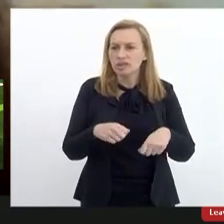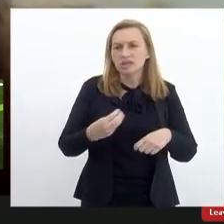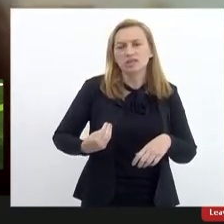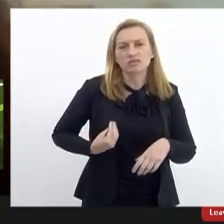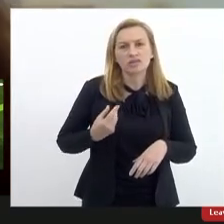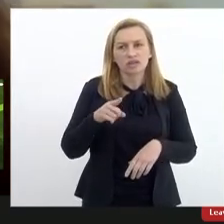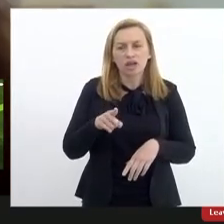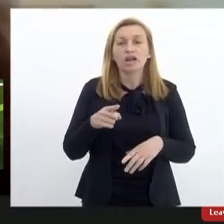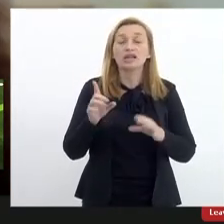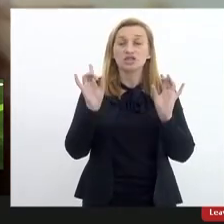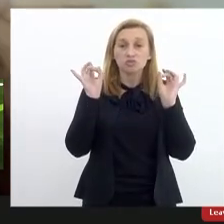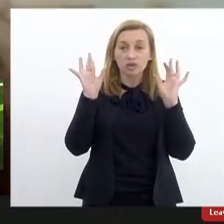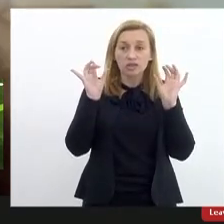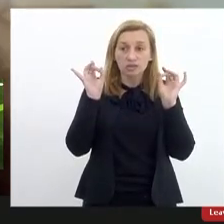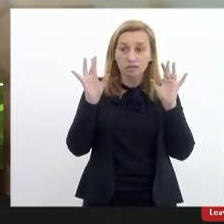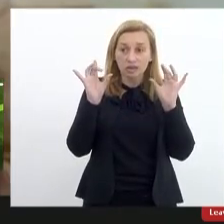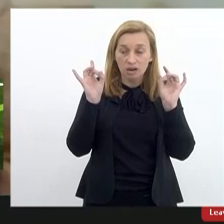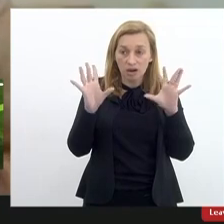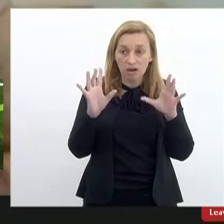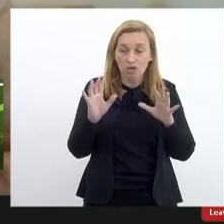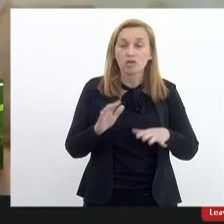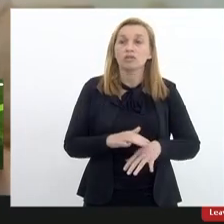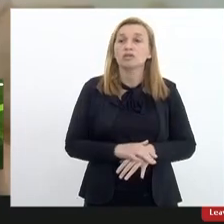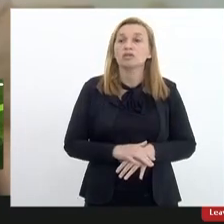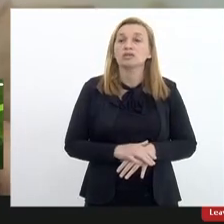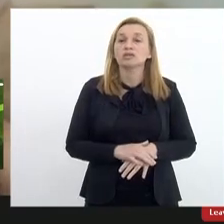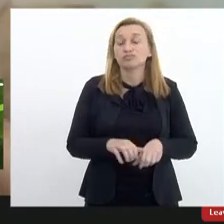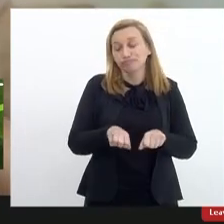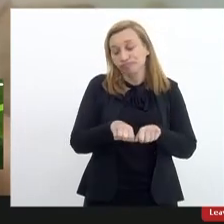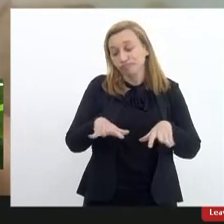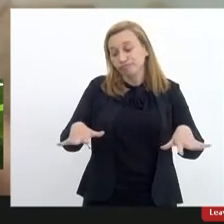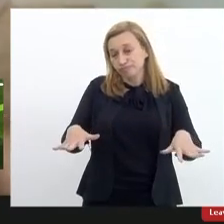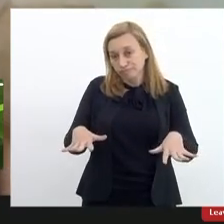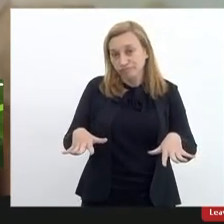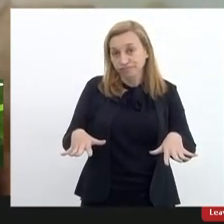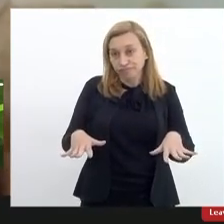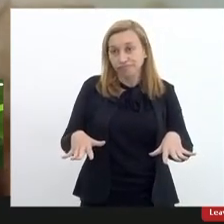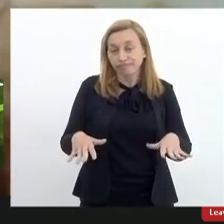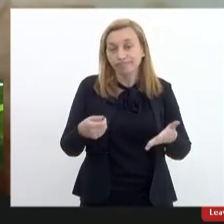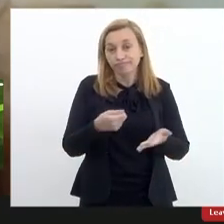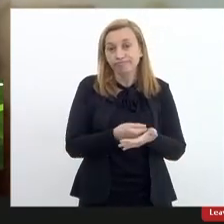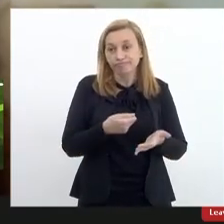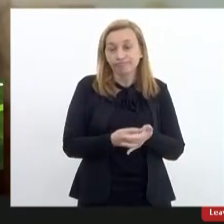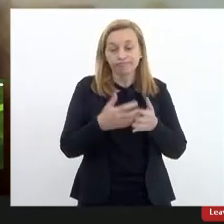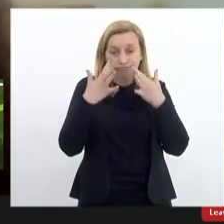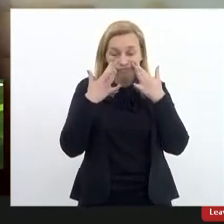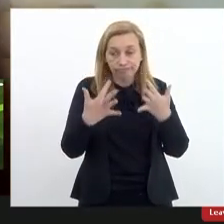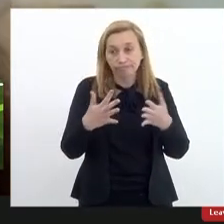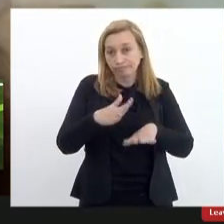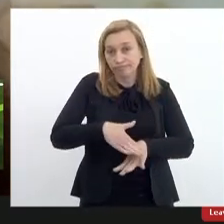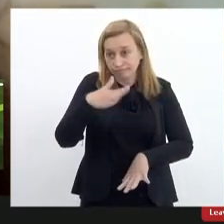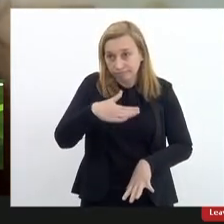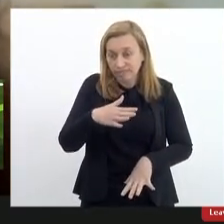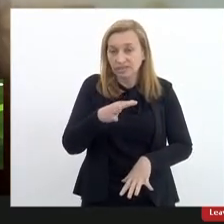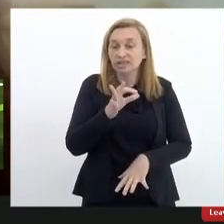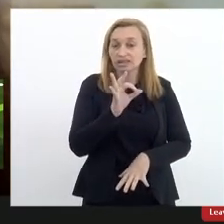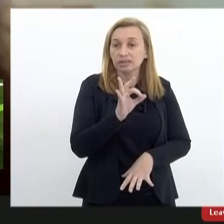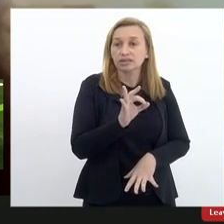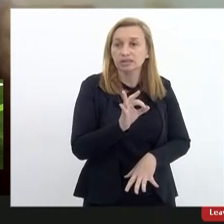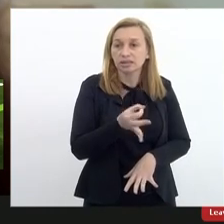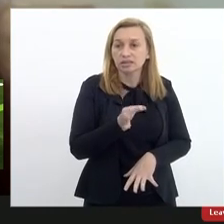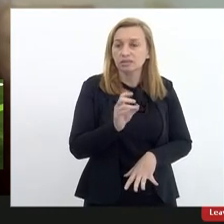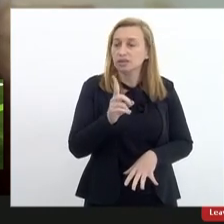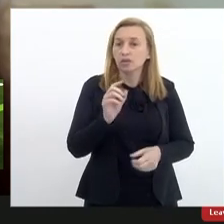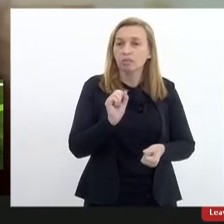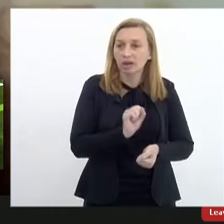em especial cuidou da parte da pandemia que exigiu uma atenção maior praticamente não ficou